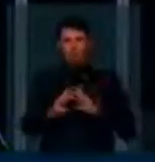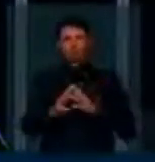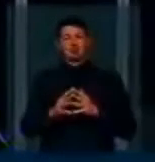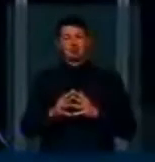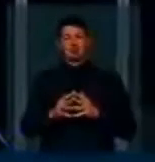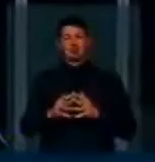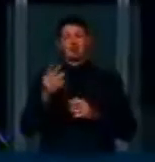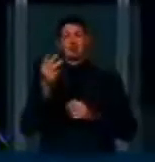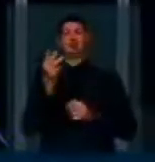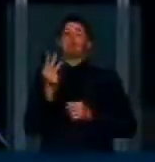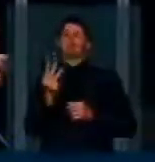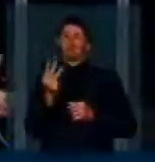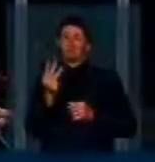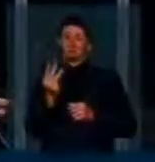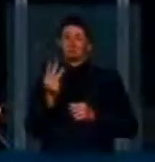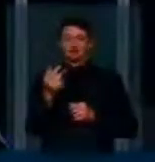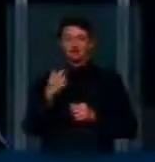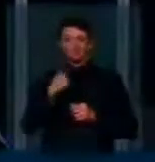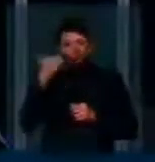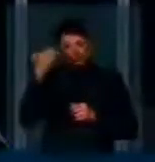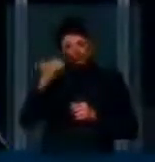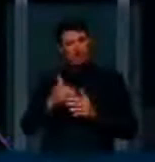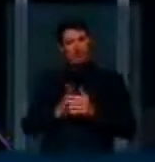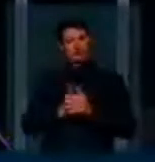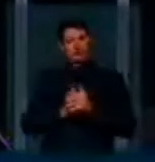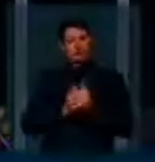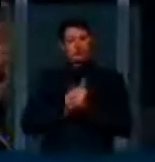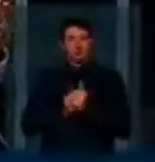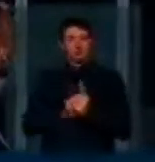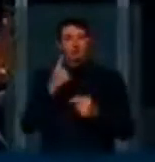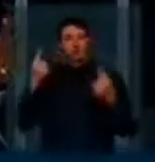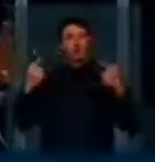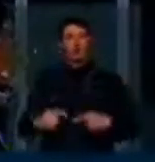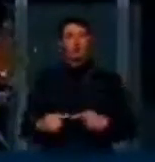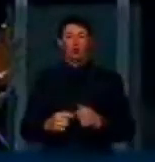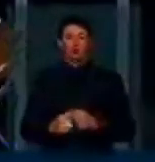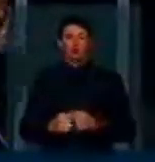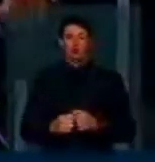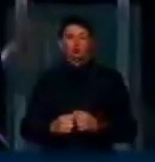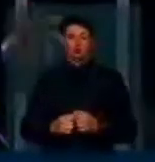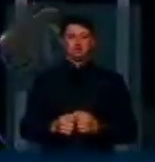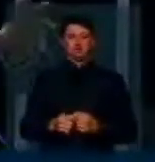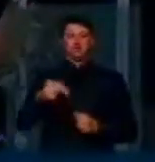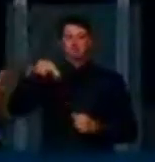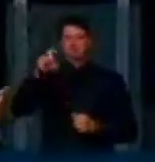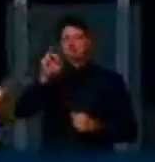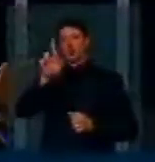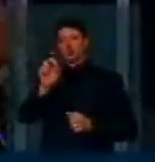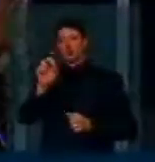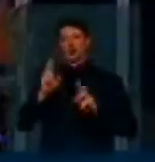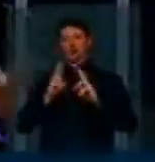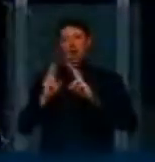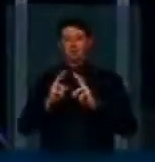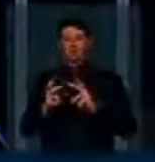E três, pelo que compreendi, se manifestaram contrários à neutralidade da rede,